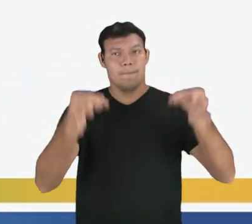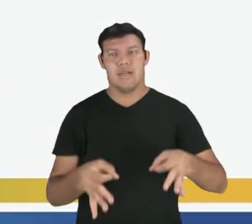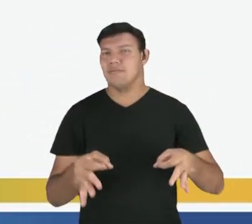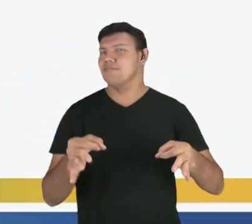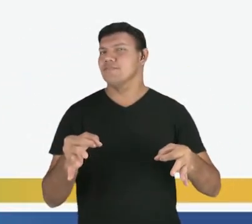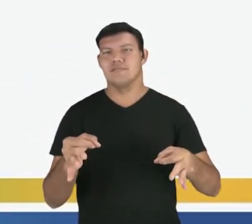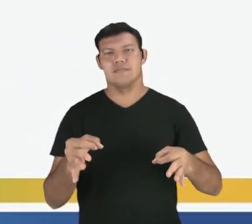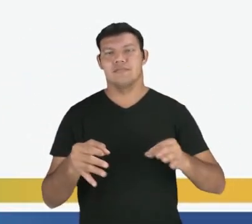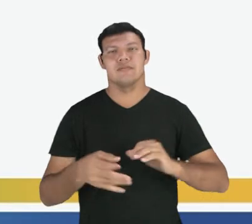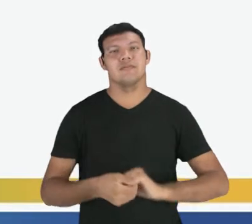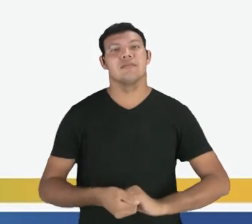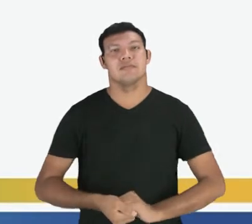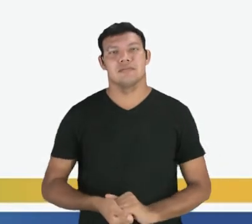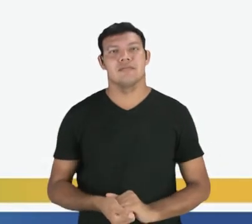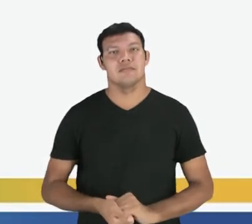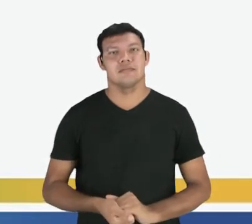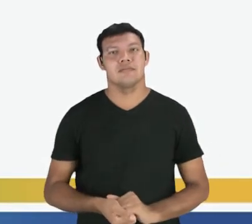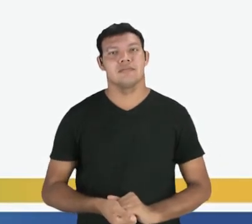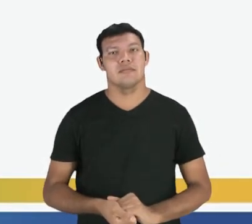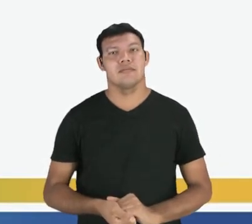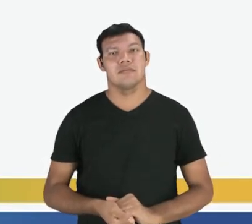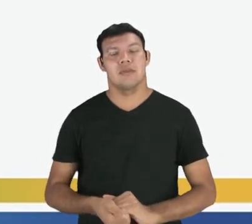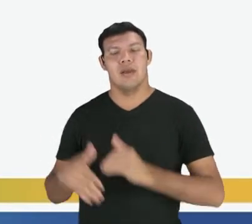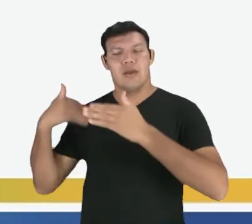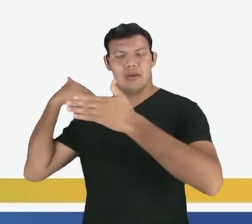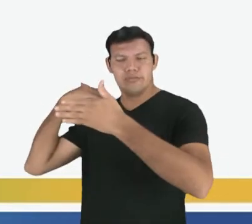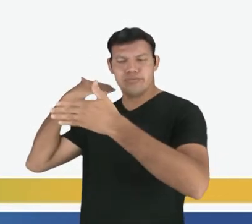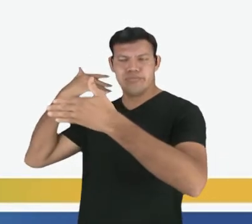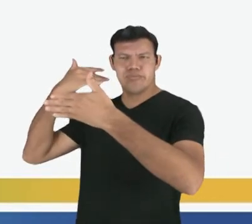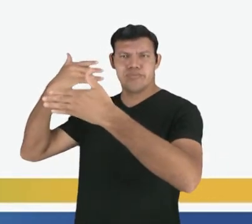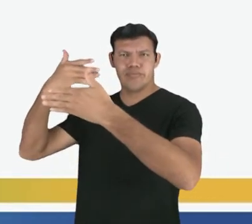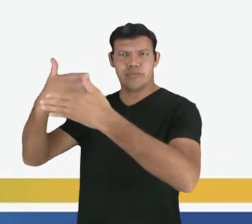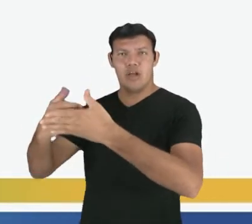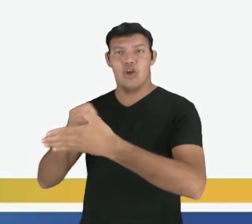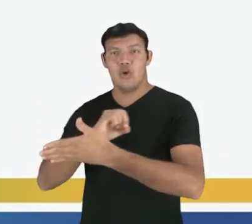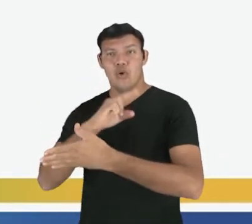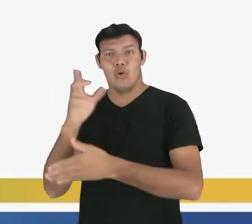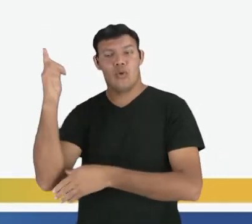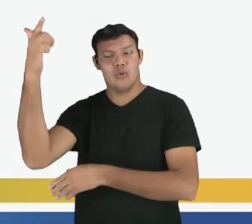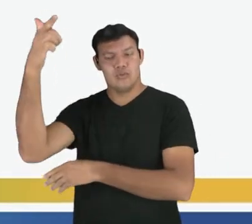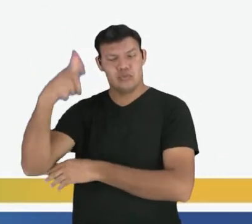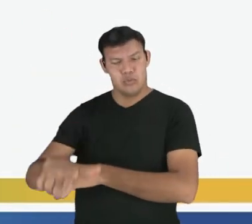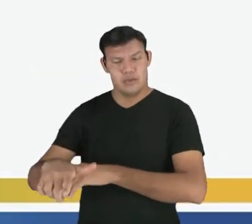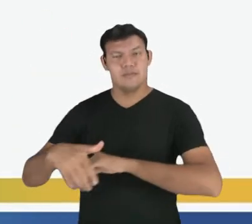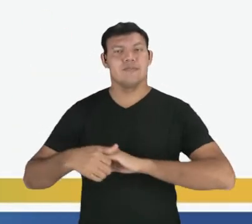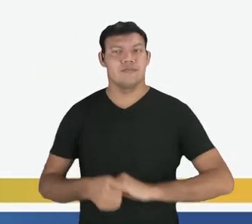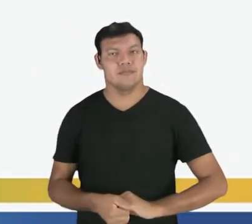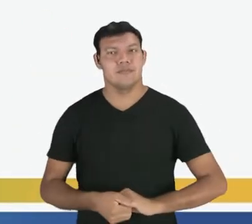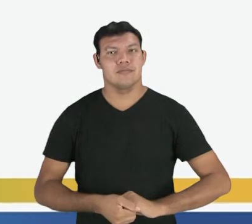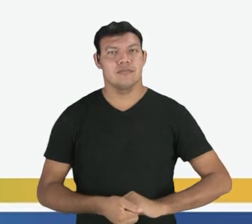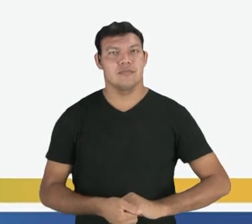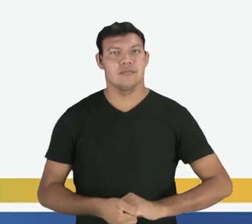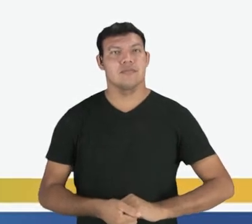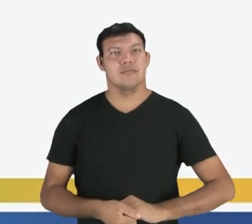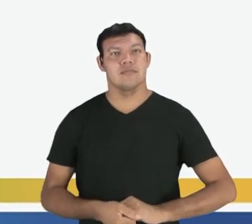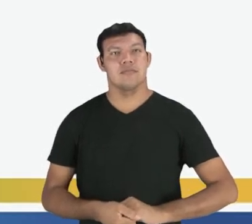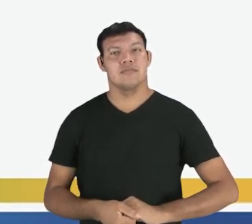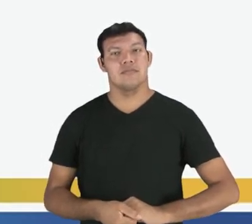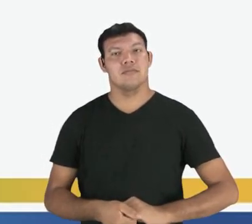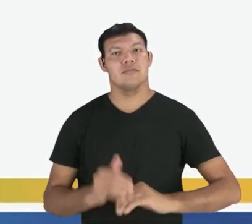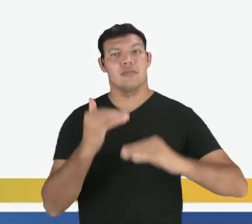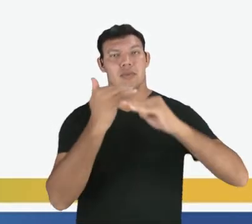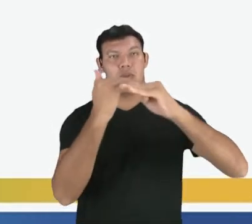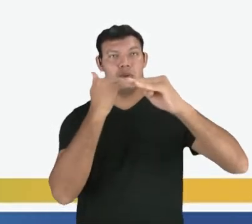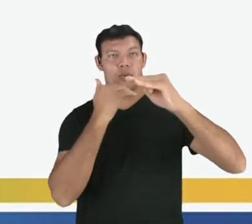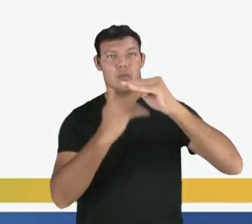indicativo. O passado, que ele se prolonga ou que ele se repete no passado. E nós temos abaixo,